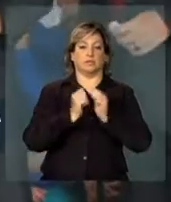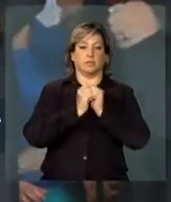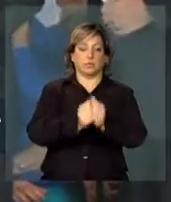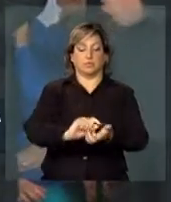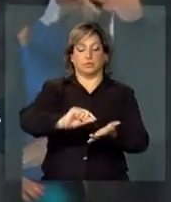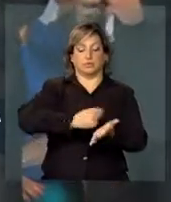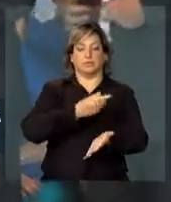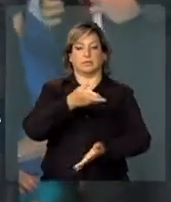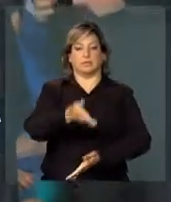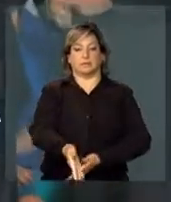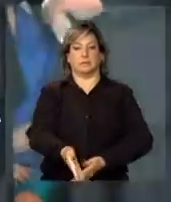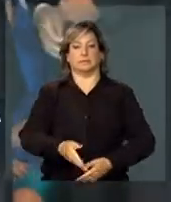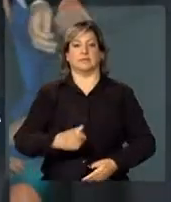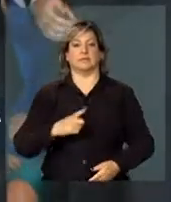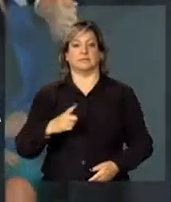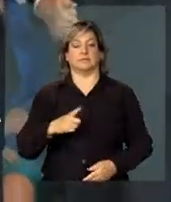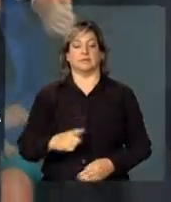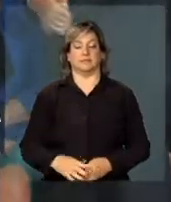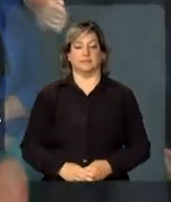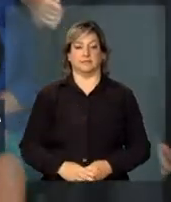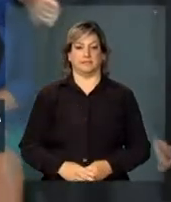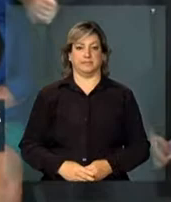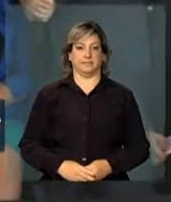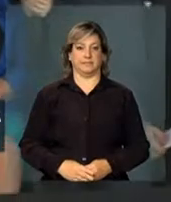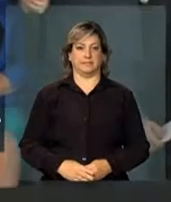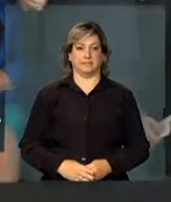assinatura dos referidos documentos.